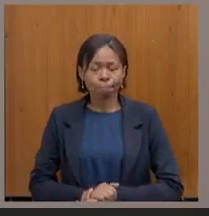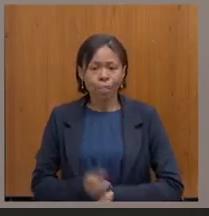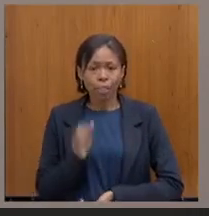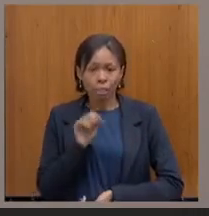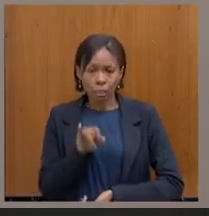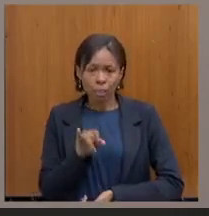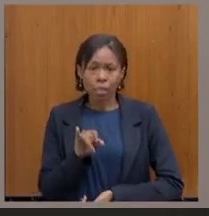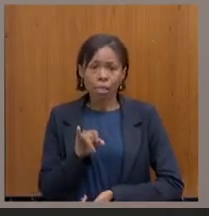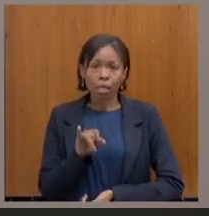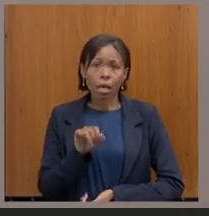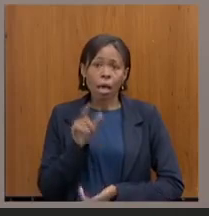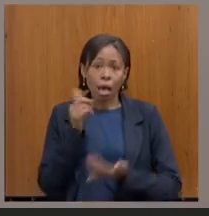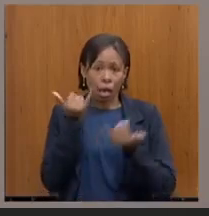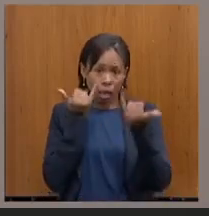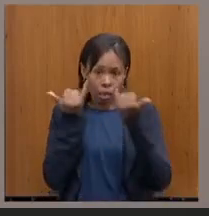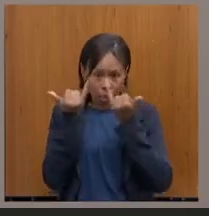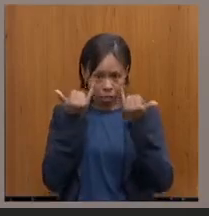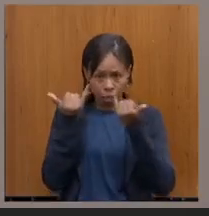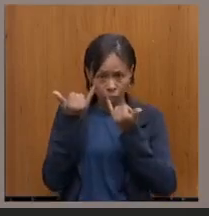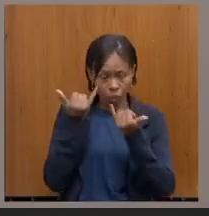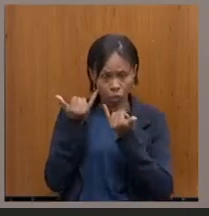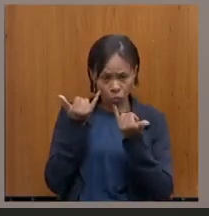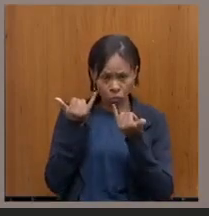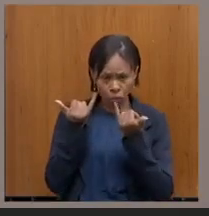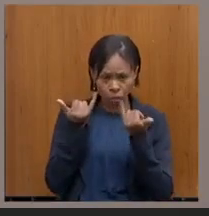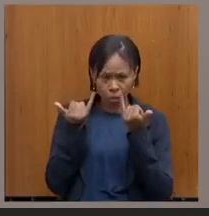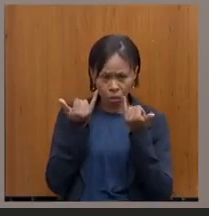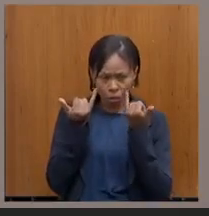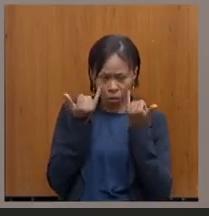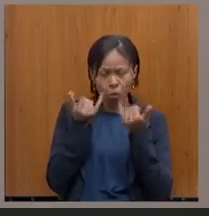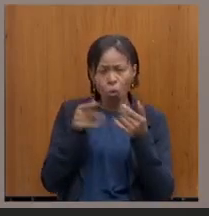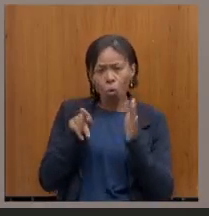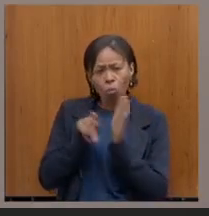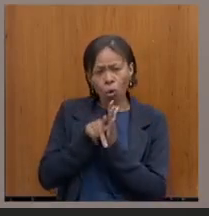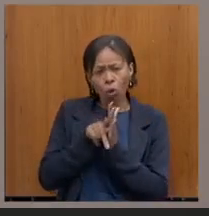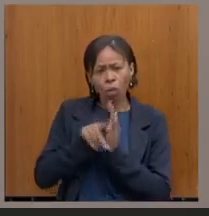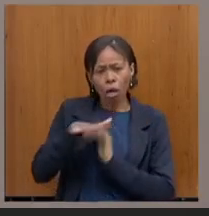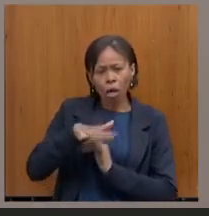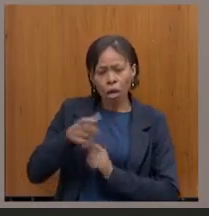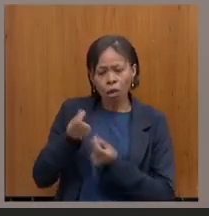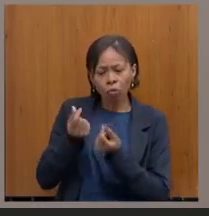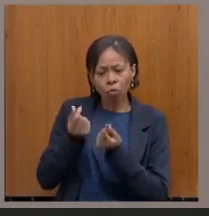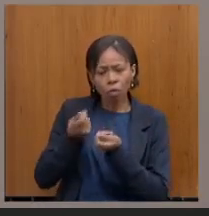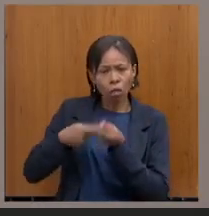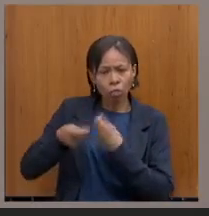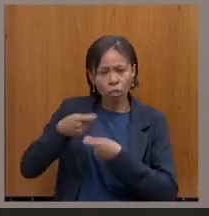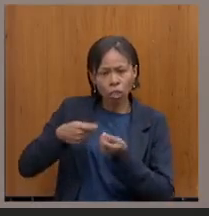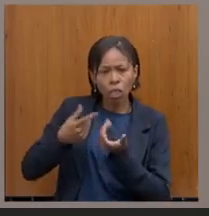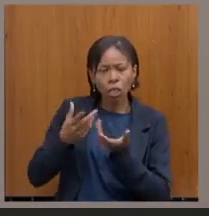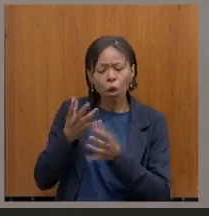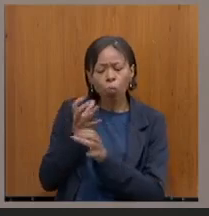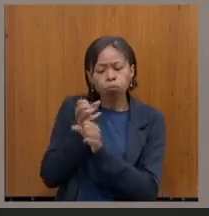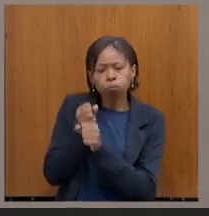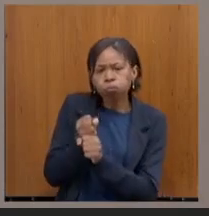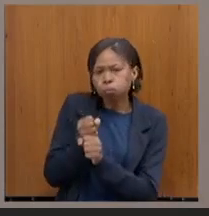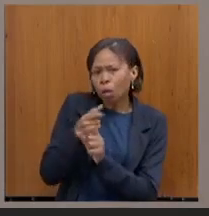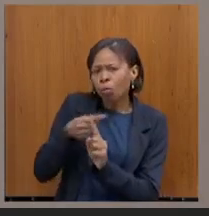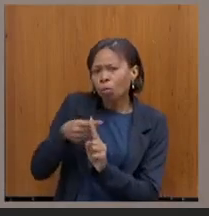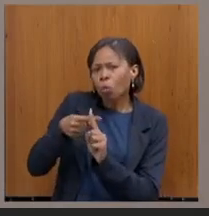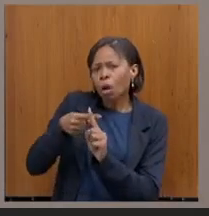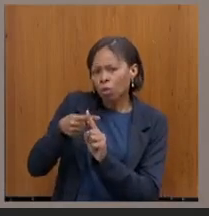esta base de informação que diz aspecto das questões financeiras e o saldo bancário não puderem ser